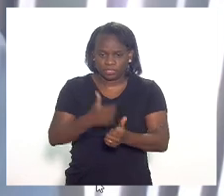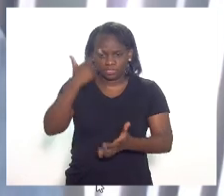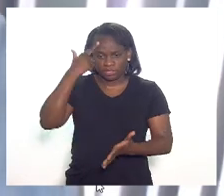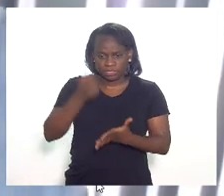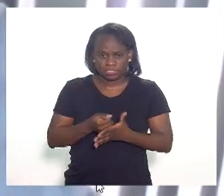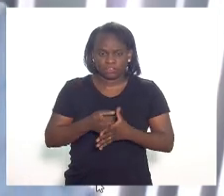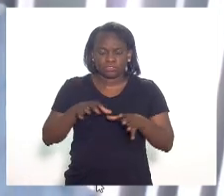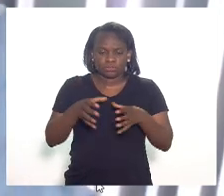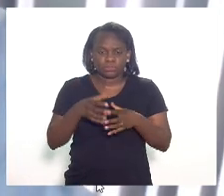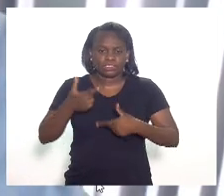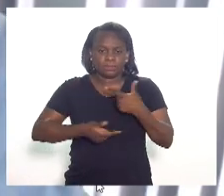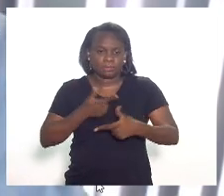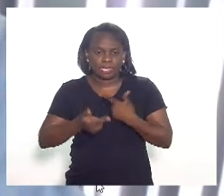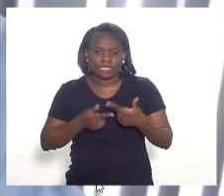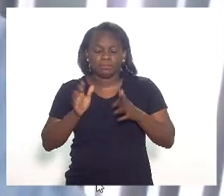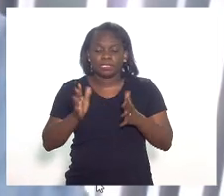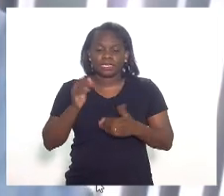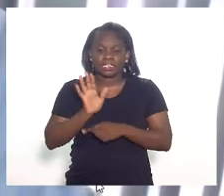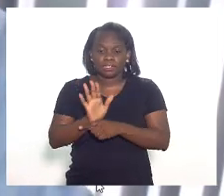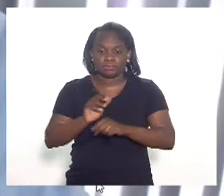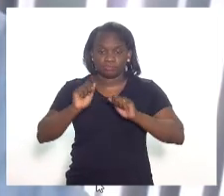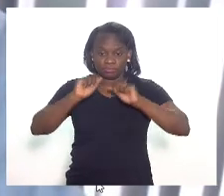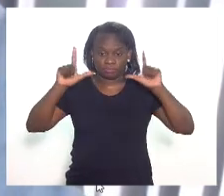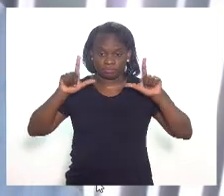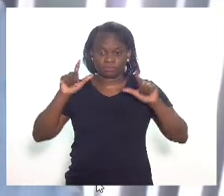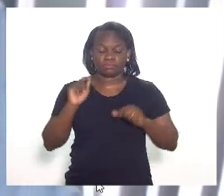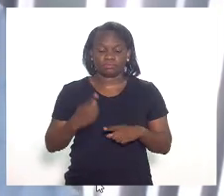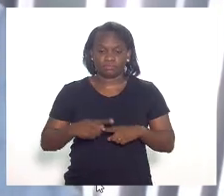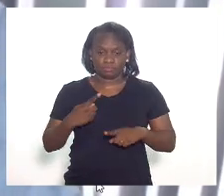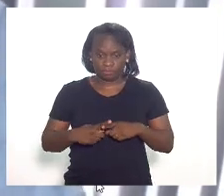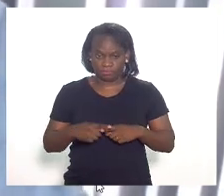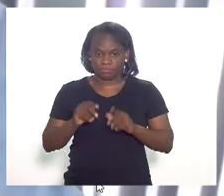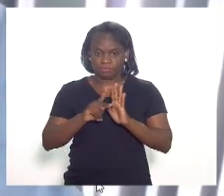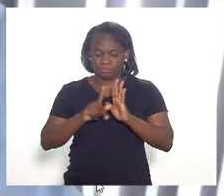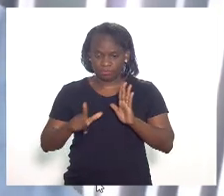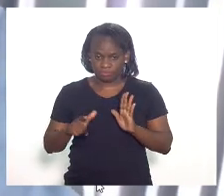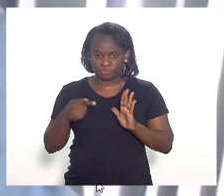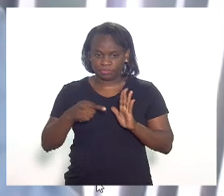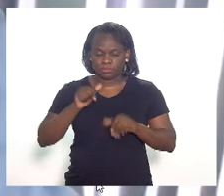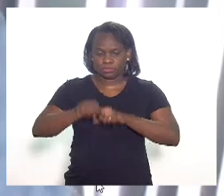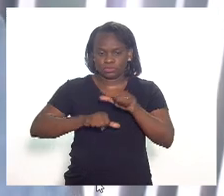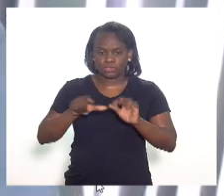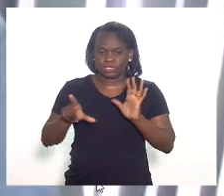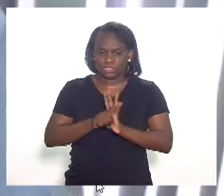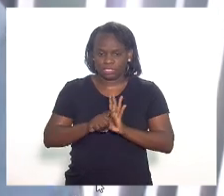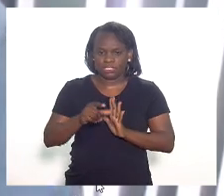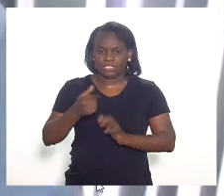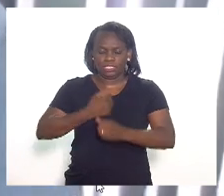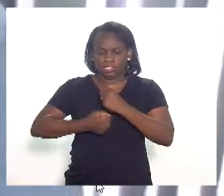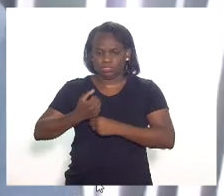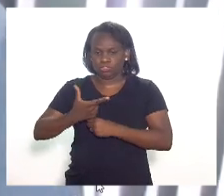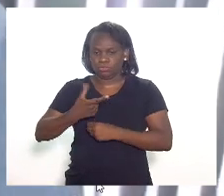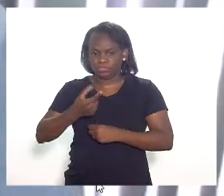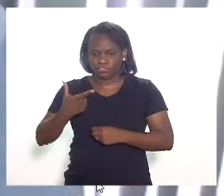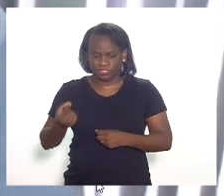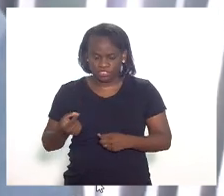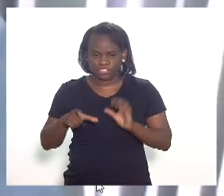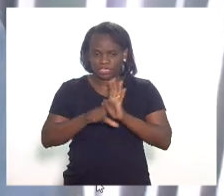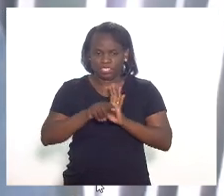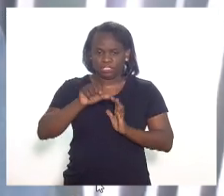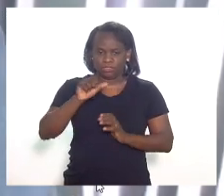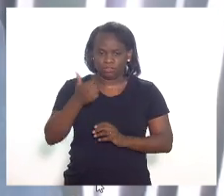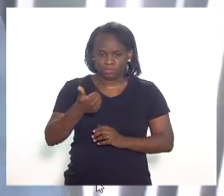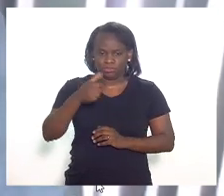Comissão de Trabalho, mas queria fazer um alerta, porque no projeto que altera a lei de 2020 a 8.818,